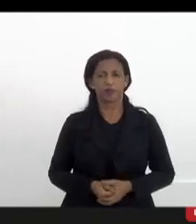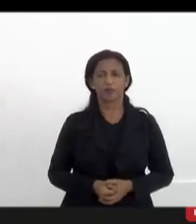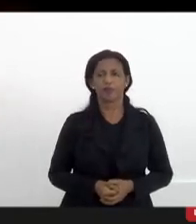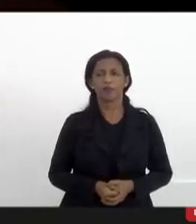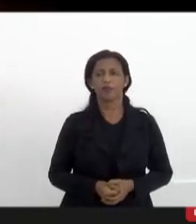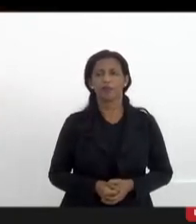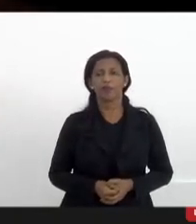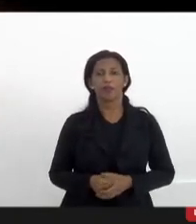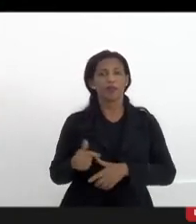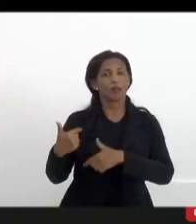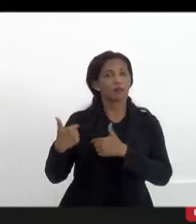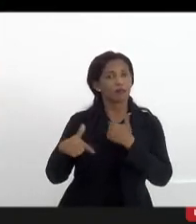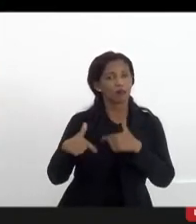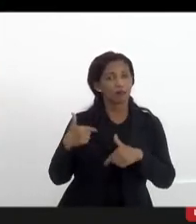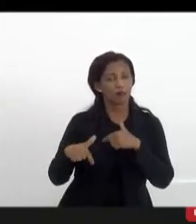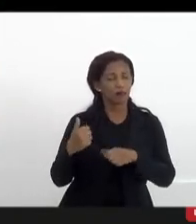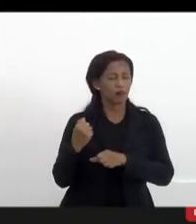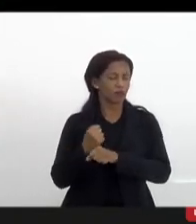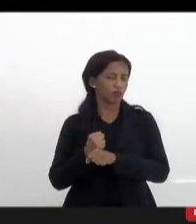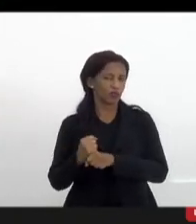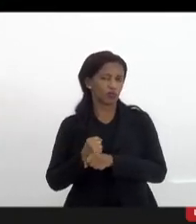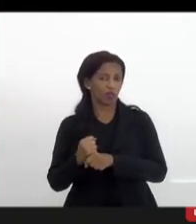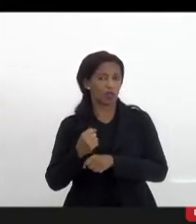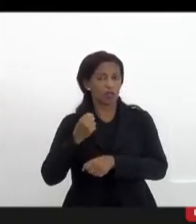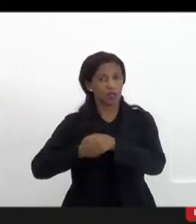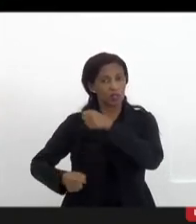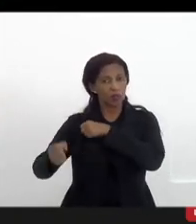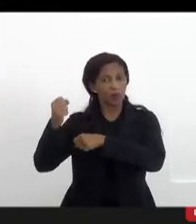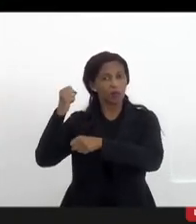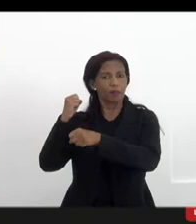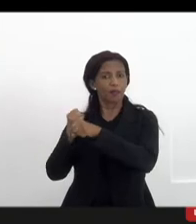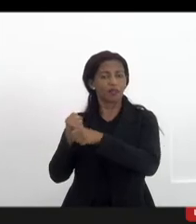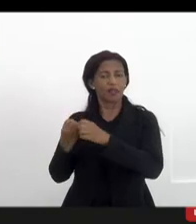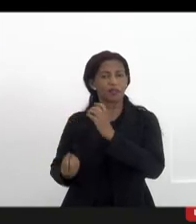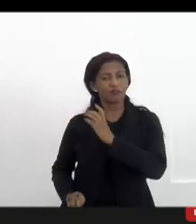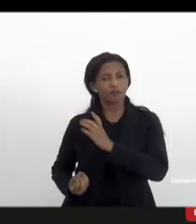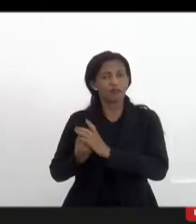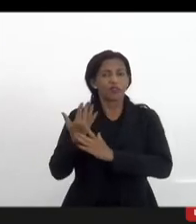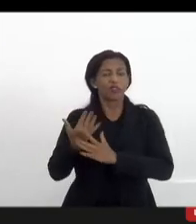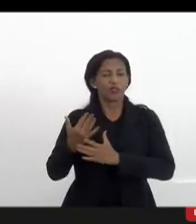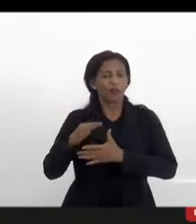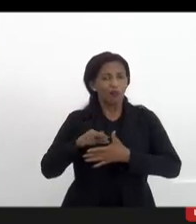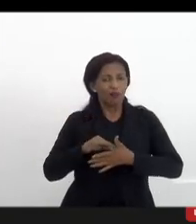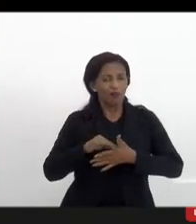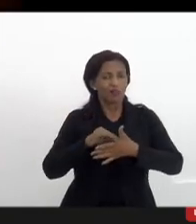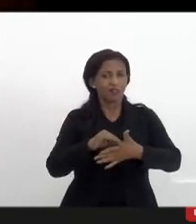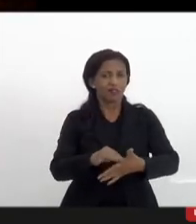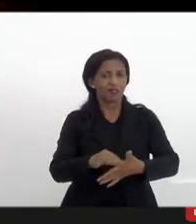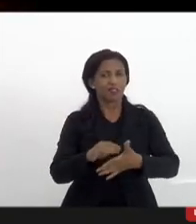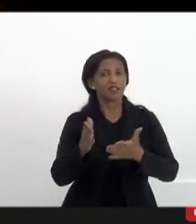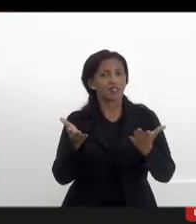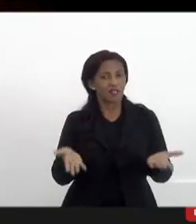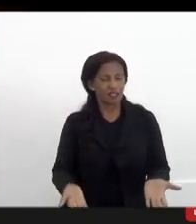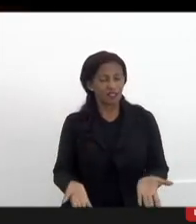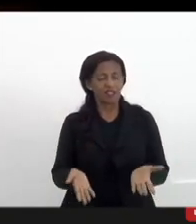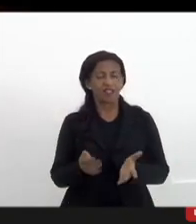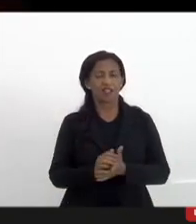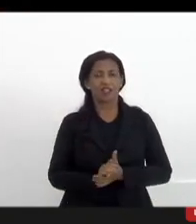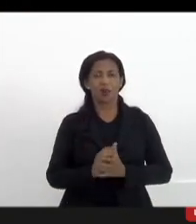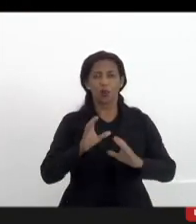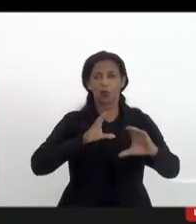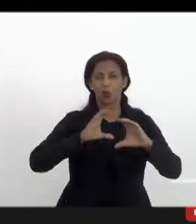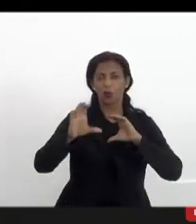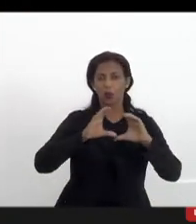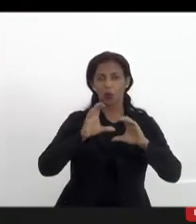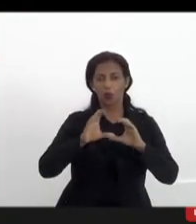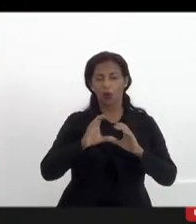que atuam já há muito tempo e no ano passado a gente fundou a frente que era exatamente fundou os comunicadores